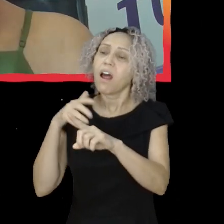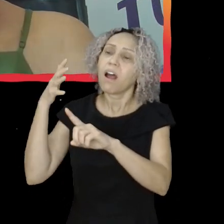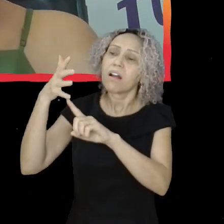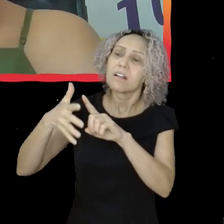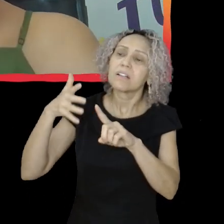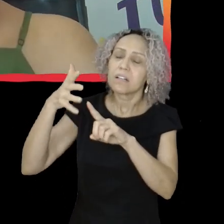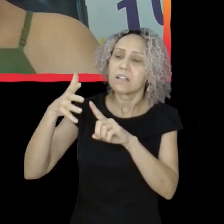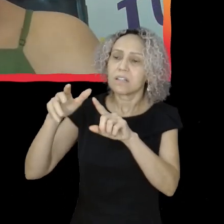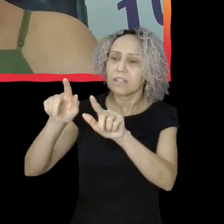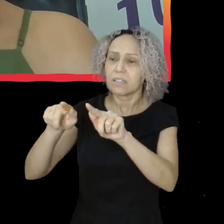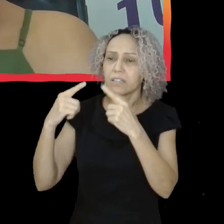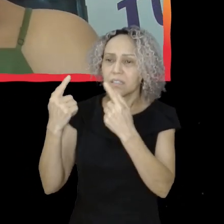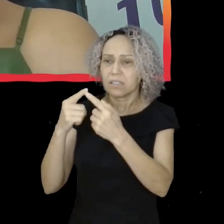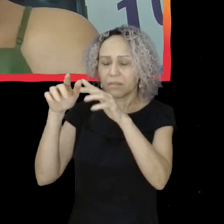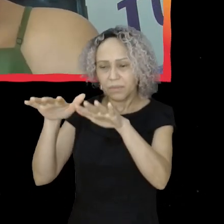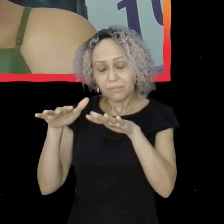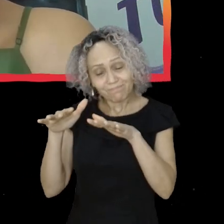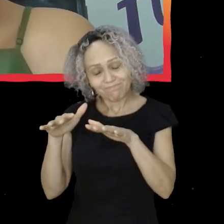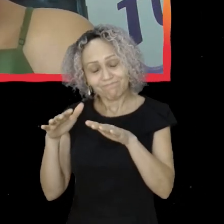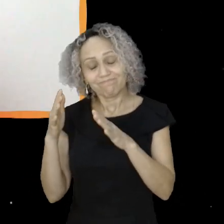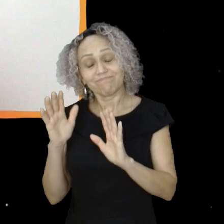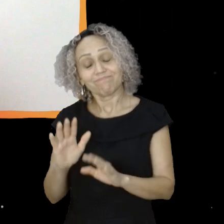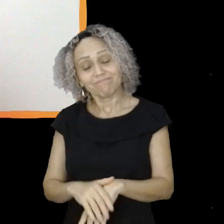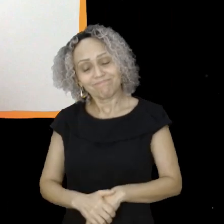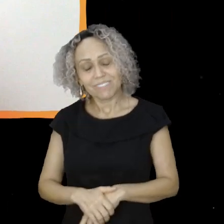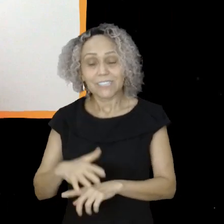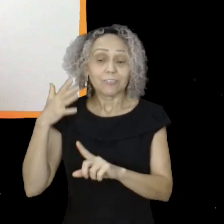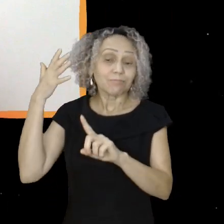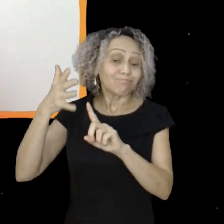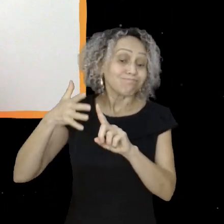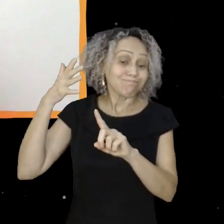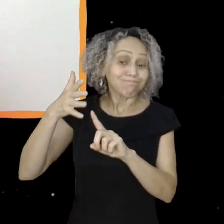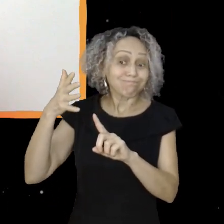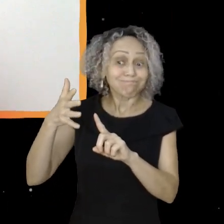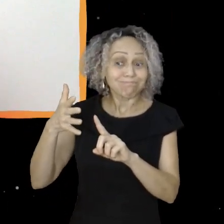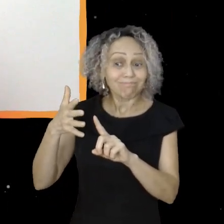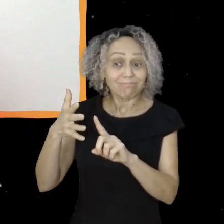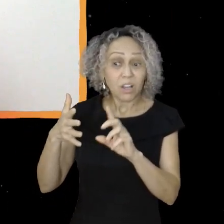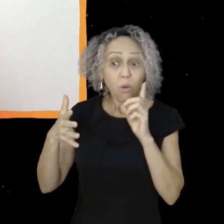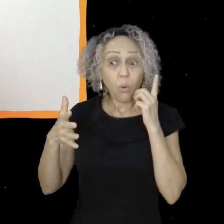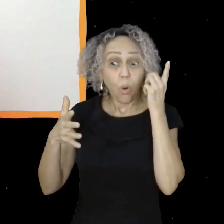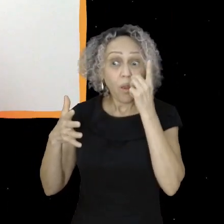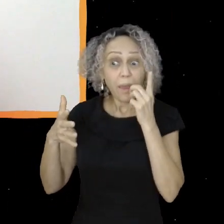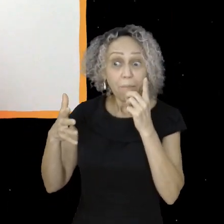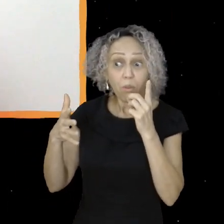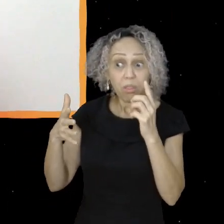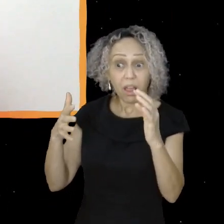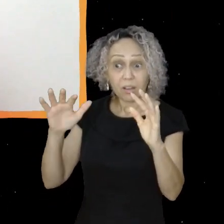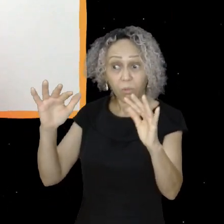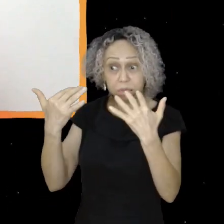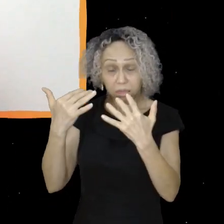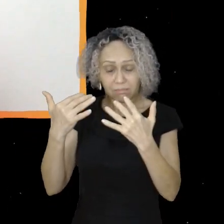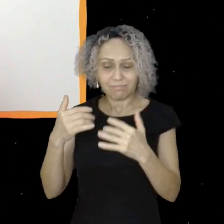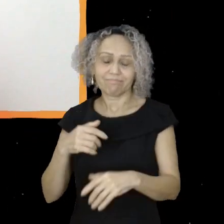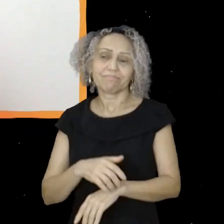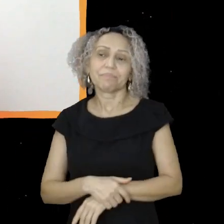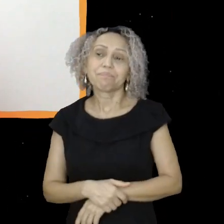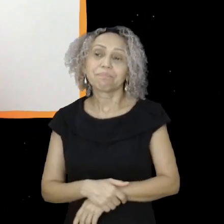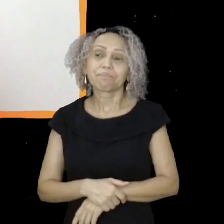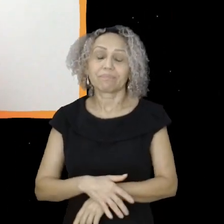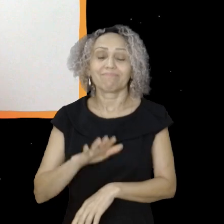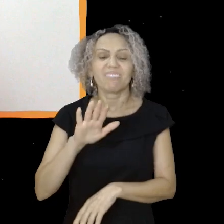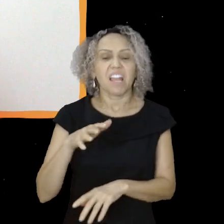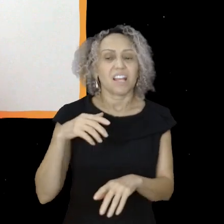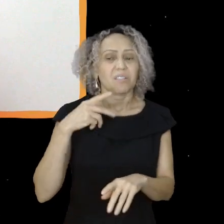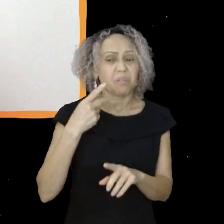acabou, acabei dando sorte. Sim, não, inclusive, assim, né, terminado o discurso, que foi incrível, foi